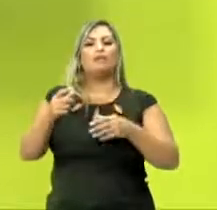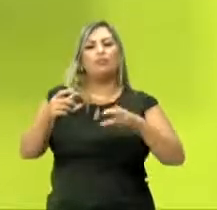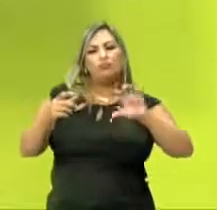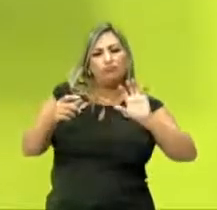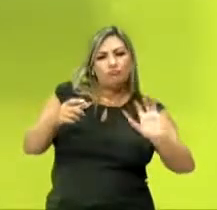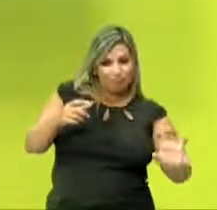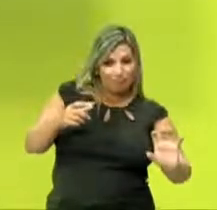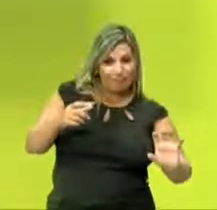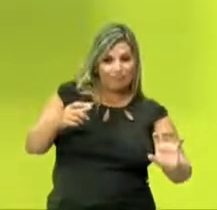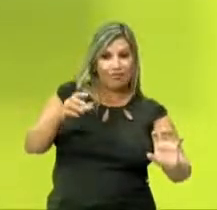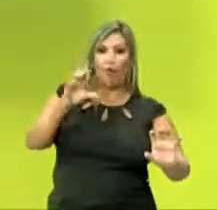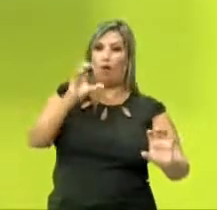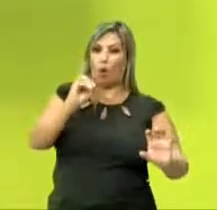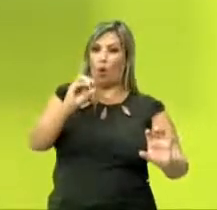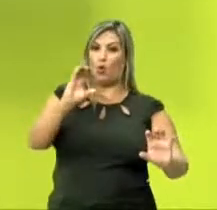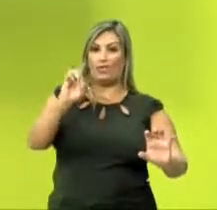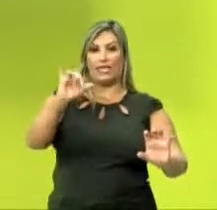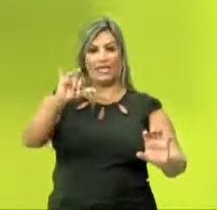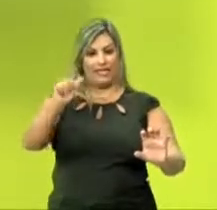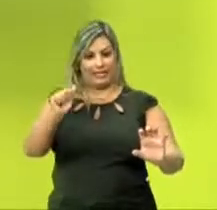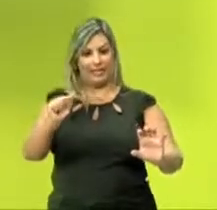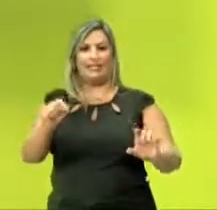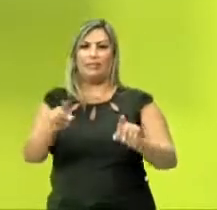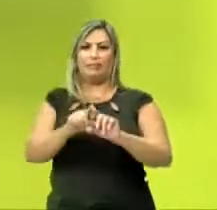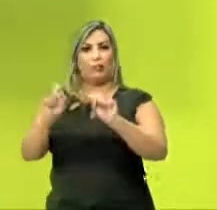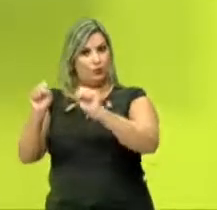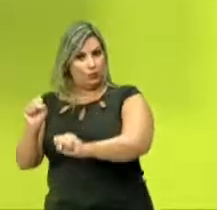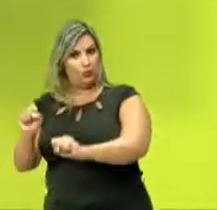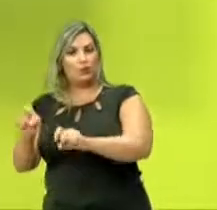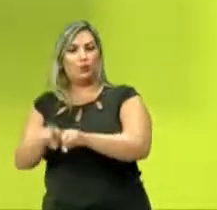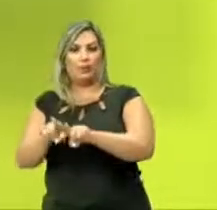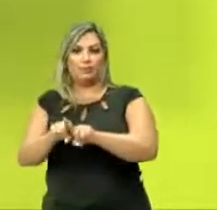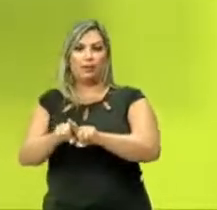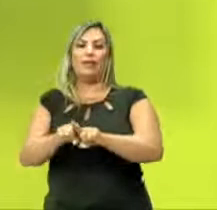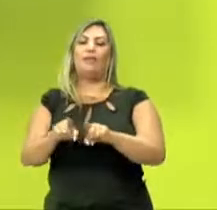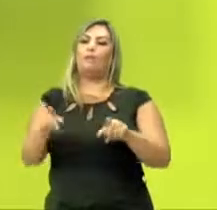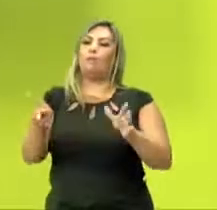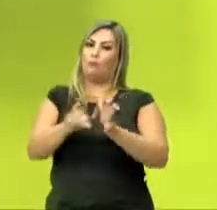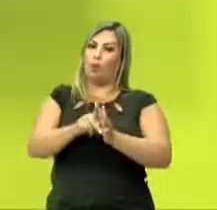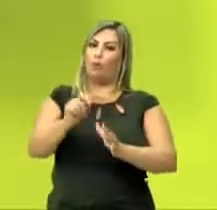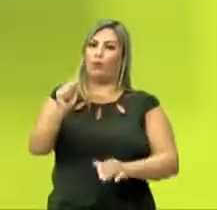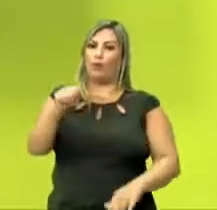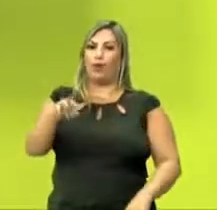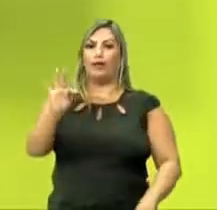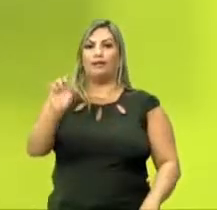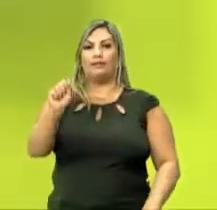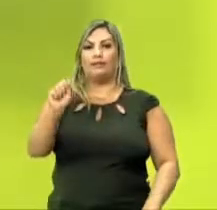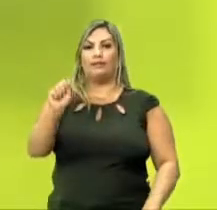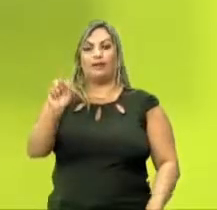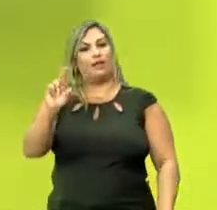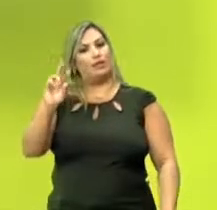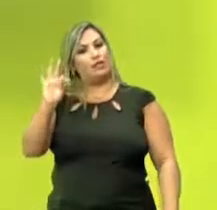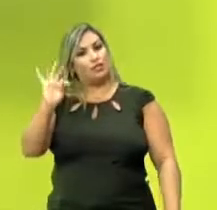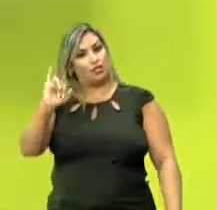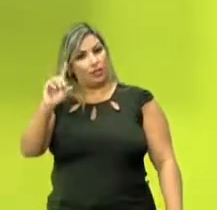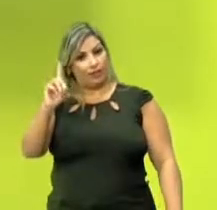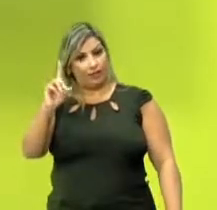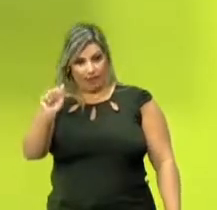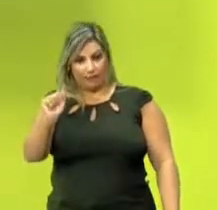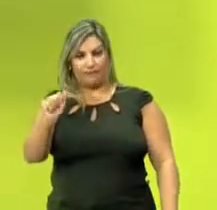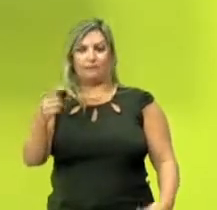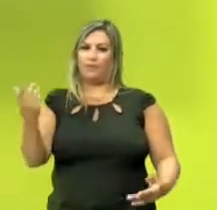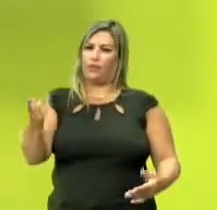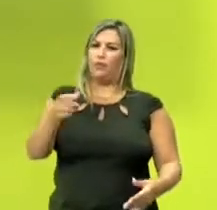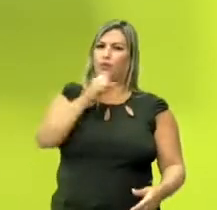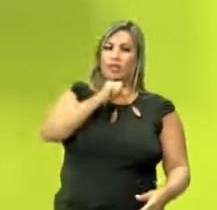lá no cantinho, né, a Oceania. E ali, ao sul, a gente vai ter o continente da Antártida, certo? Então, nós temos aí